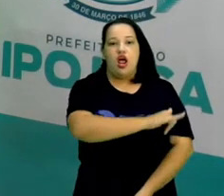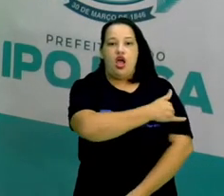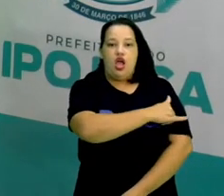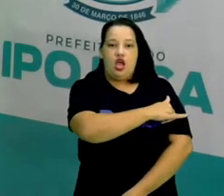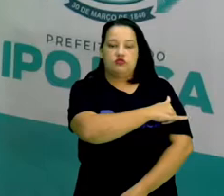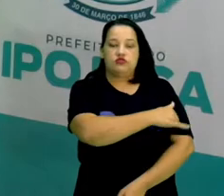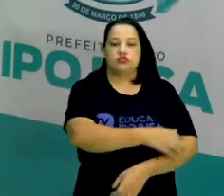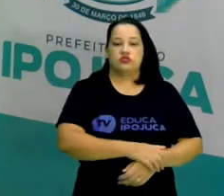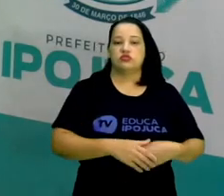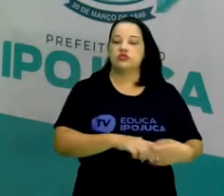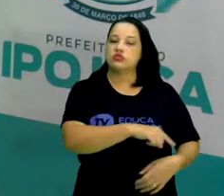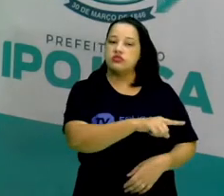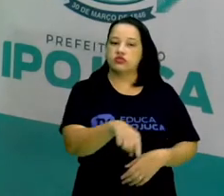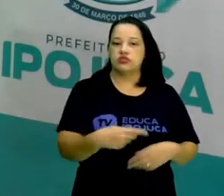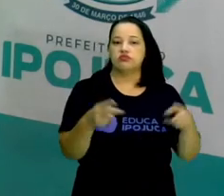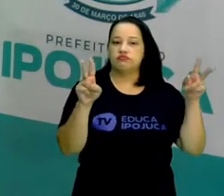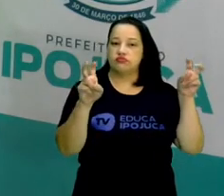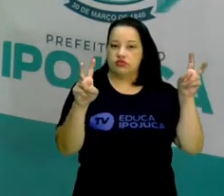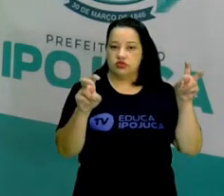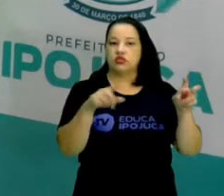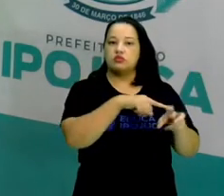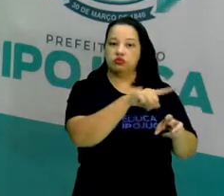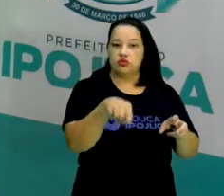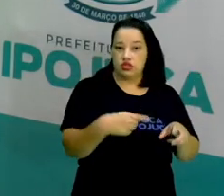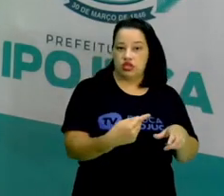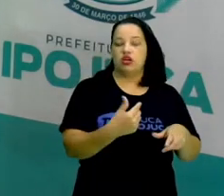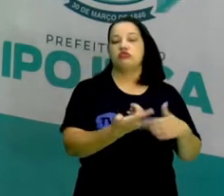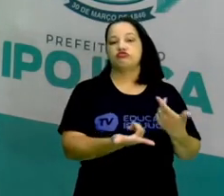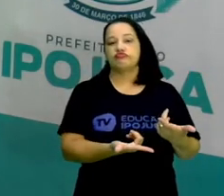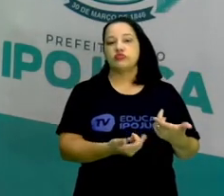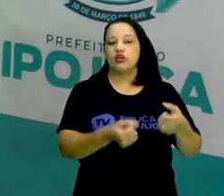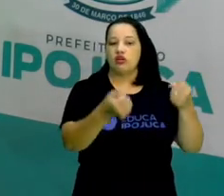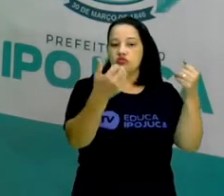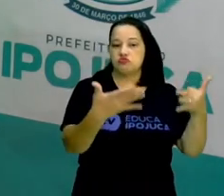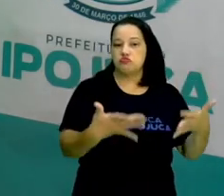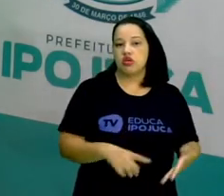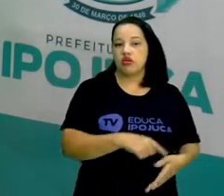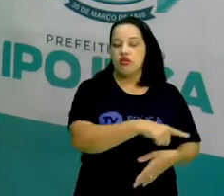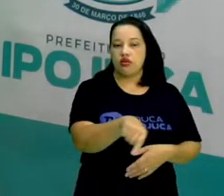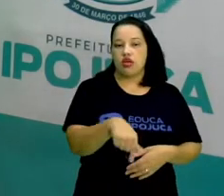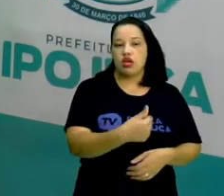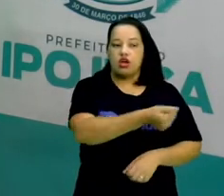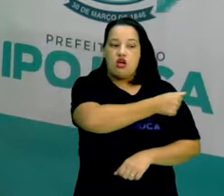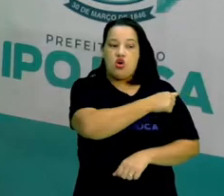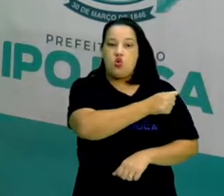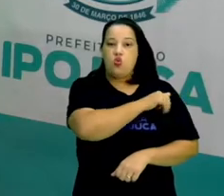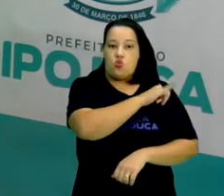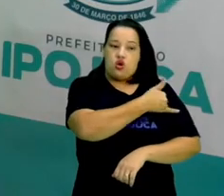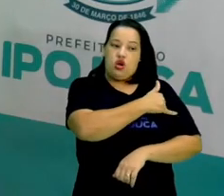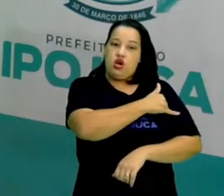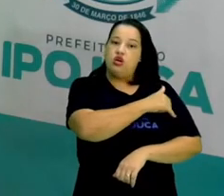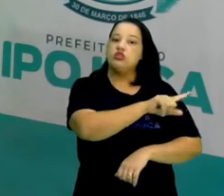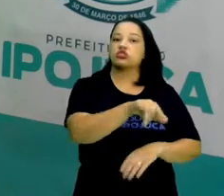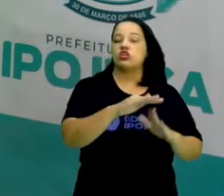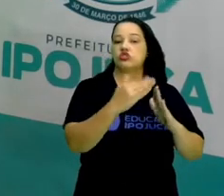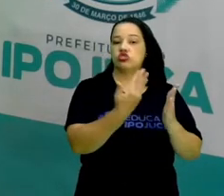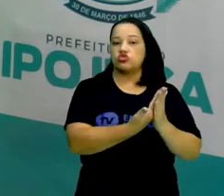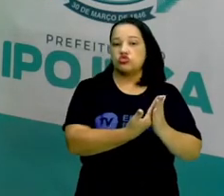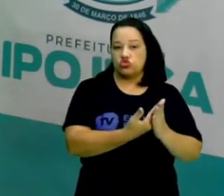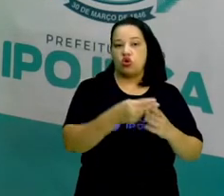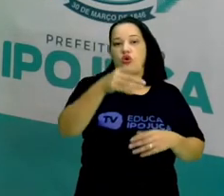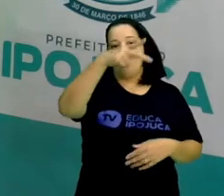EJA. É tema de um trabalho escolar realizado pelos estudantes da EJA, da Escola